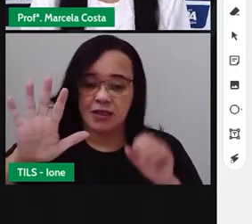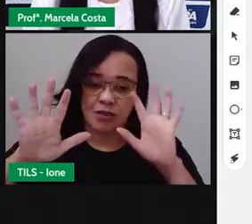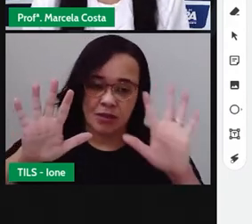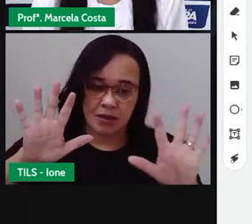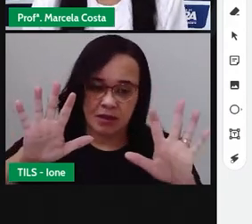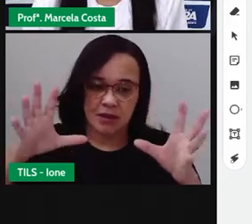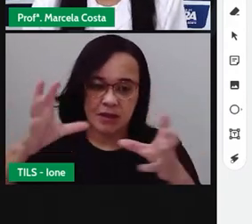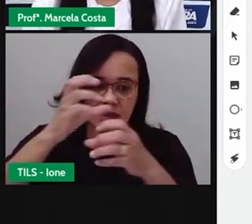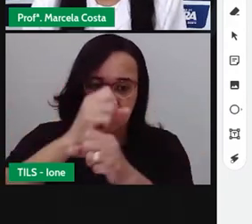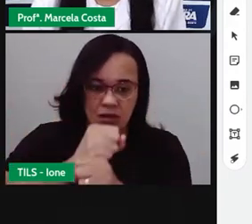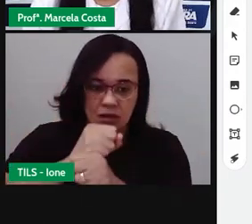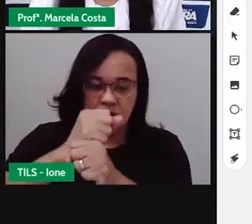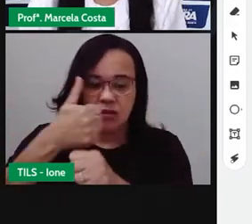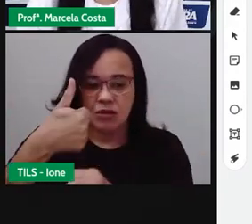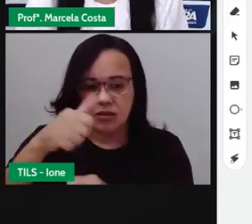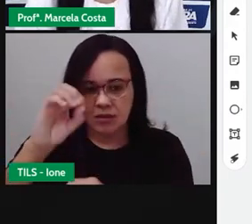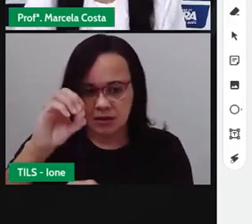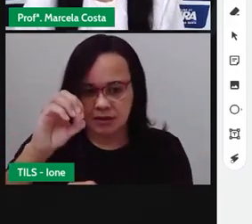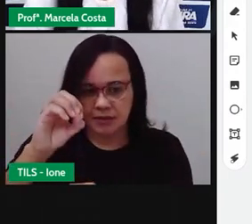10.